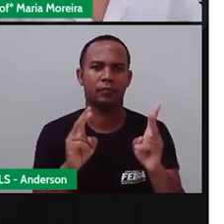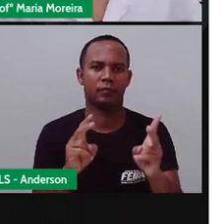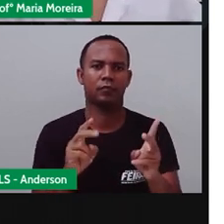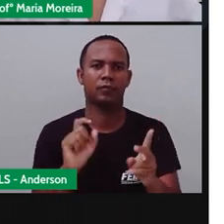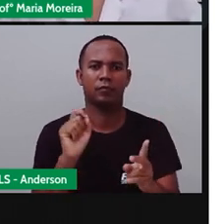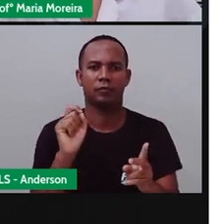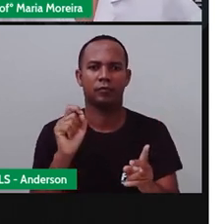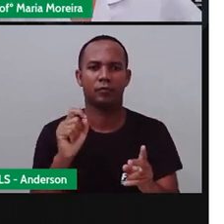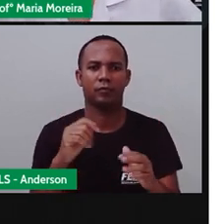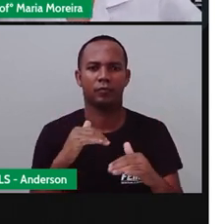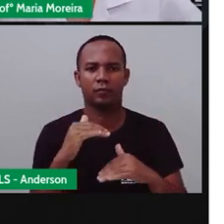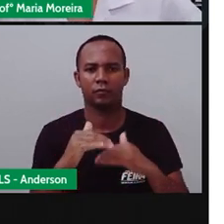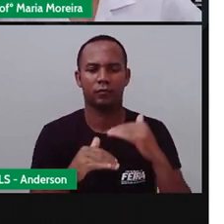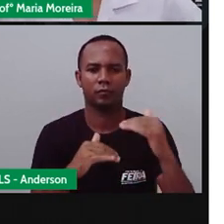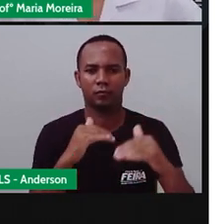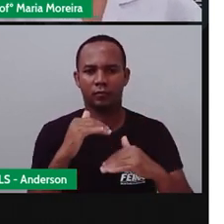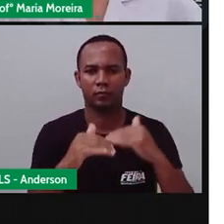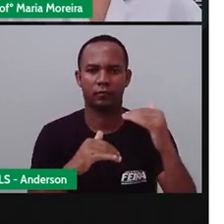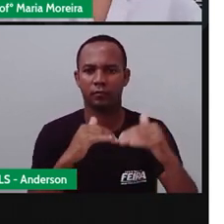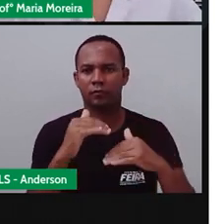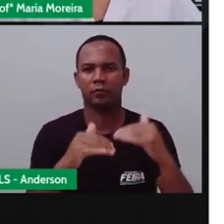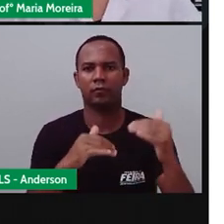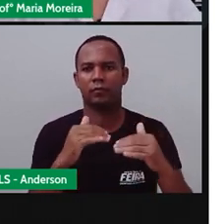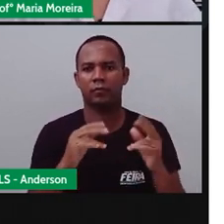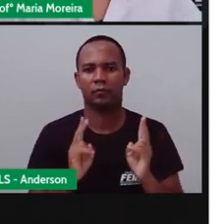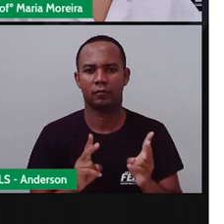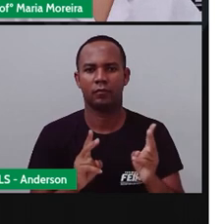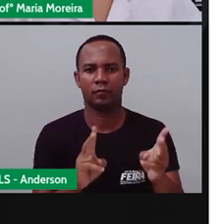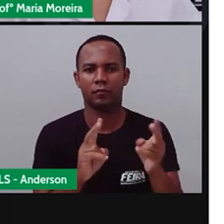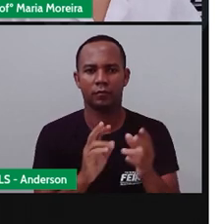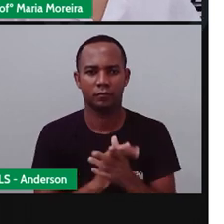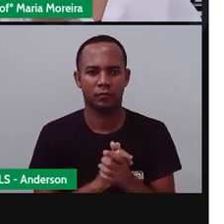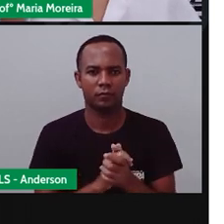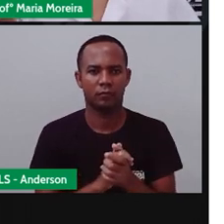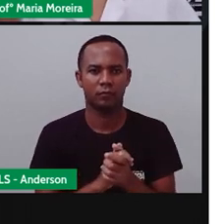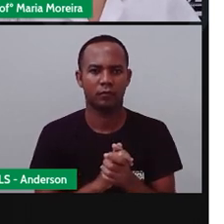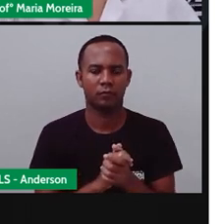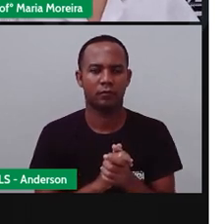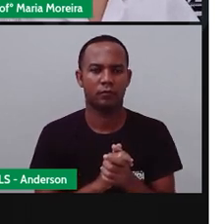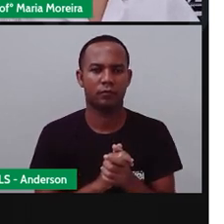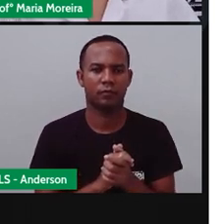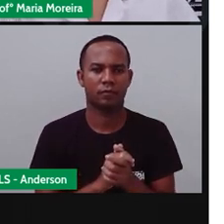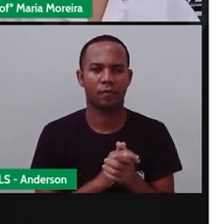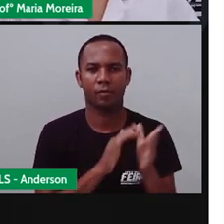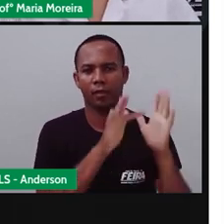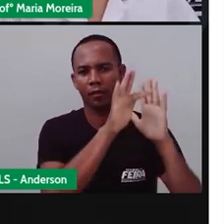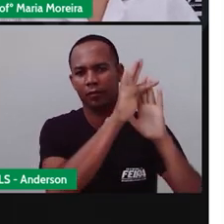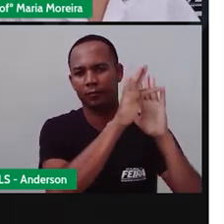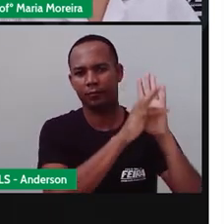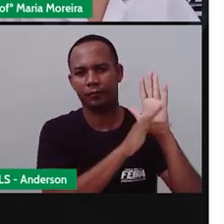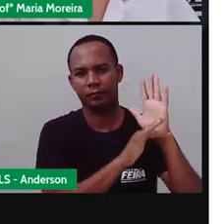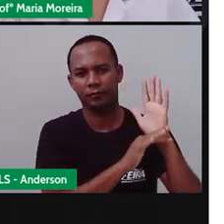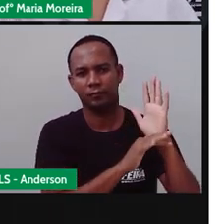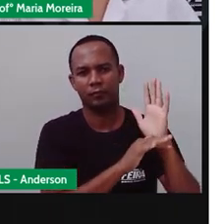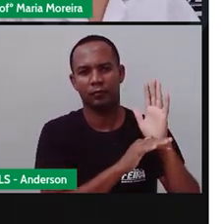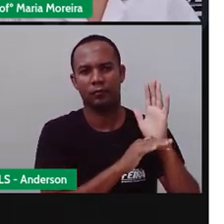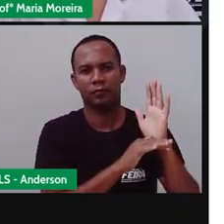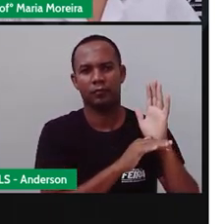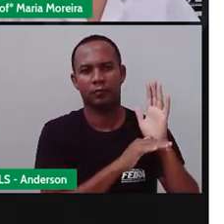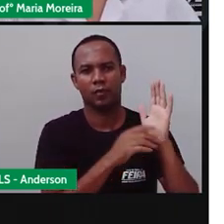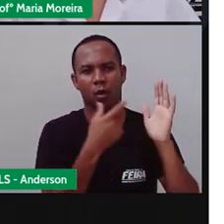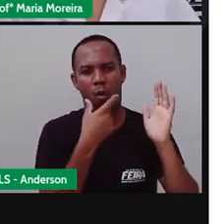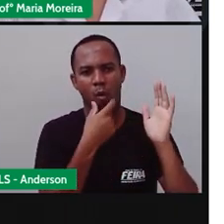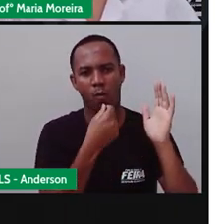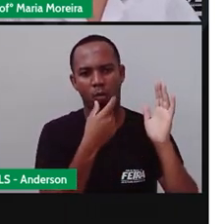sem a cisma de corrigir a natureza. O texto aí de Monteiro Lobato para vocês, né? O